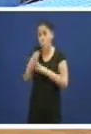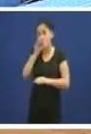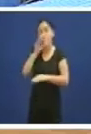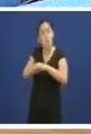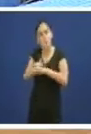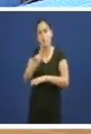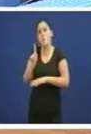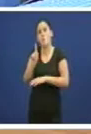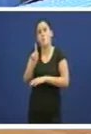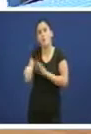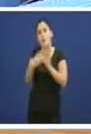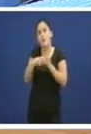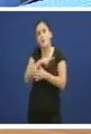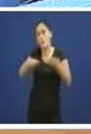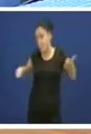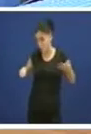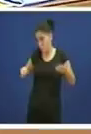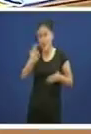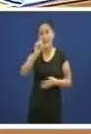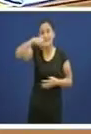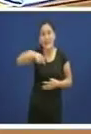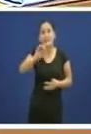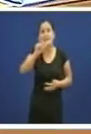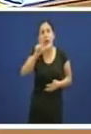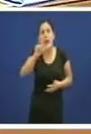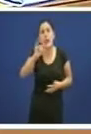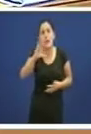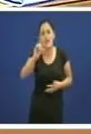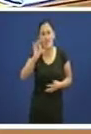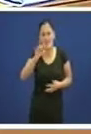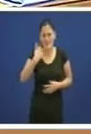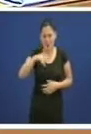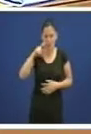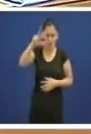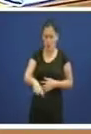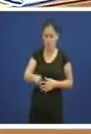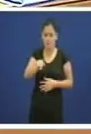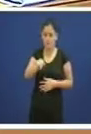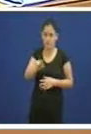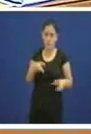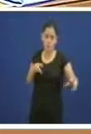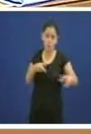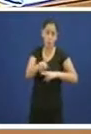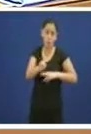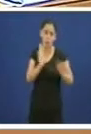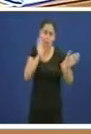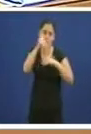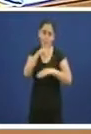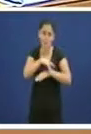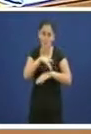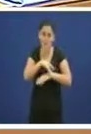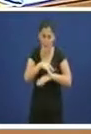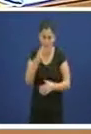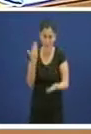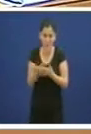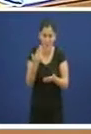Santalices o reconoceu que se cortou asistencia sanitaria é unha evidencia que se cortou asistencia sanitaria porque se